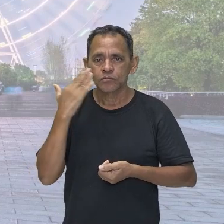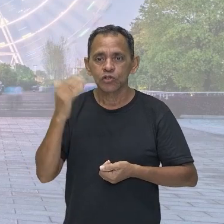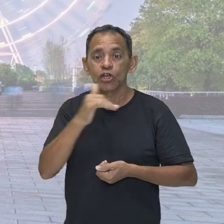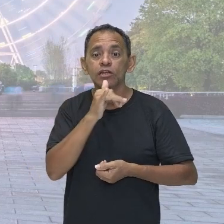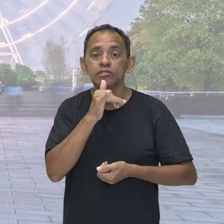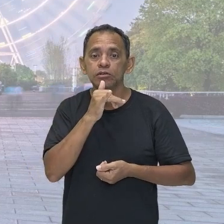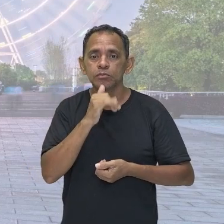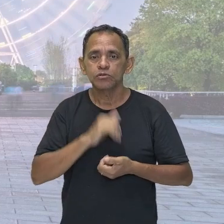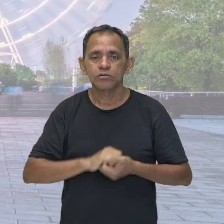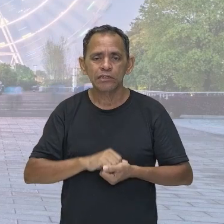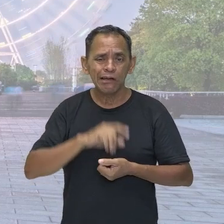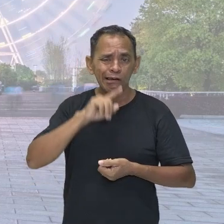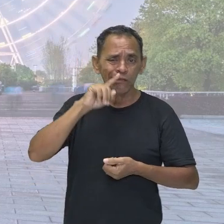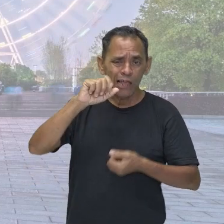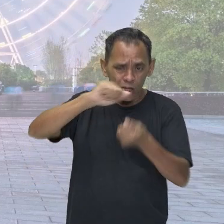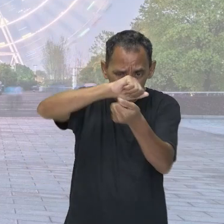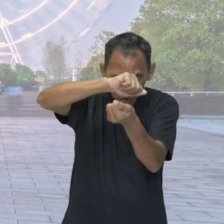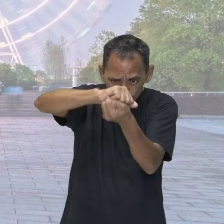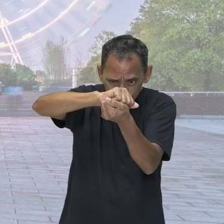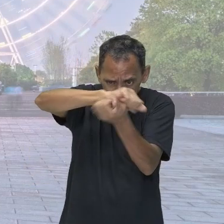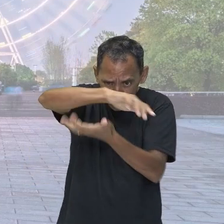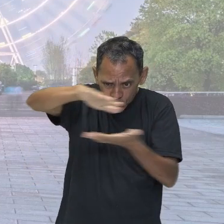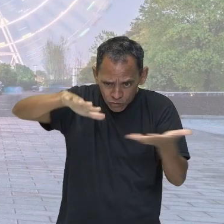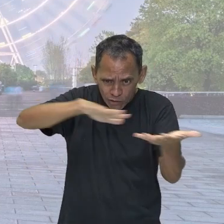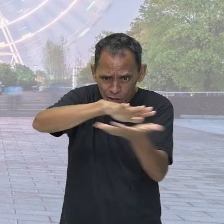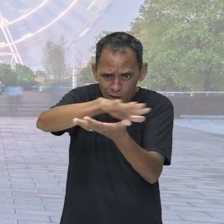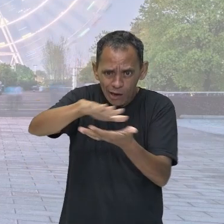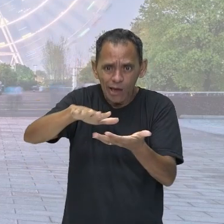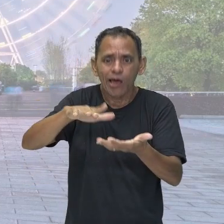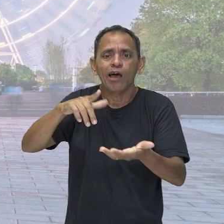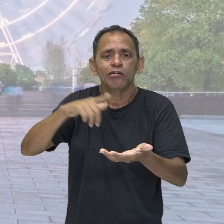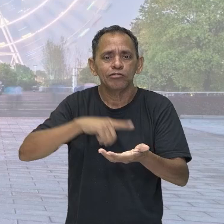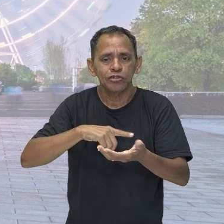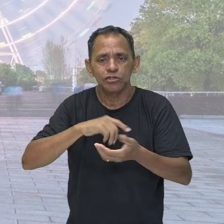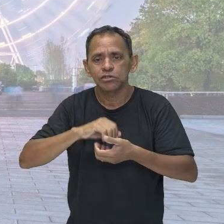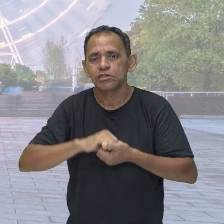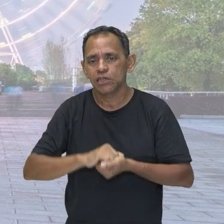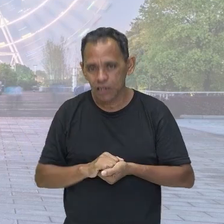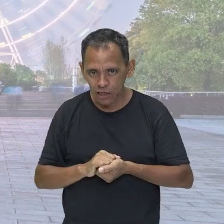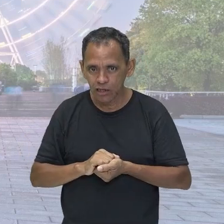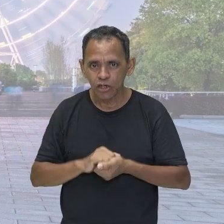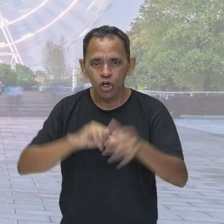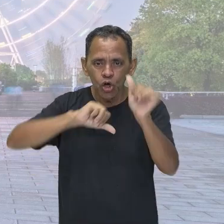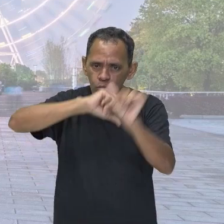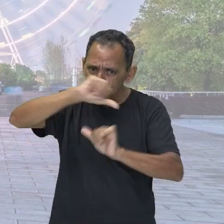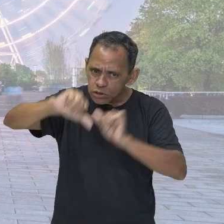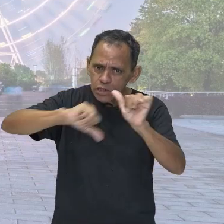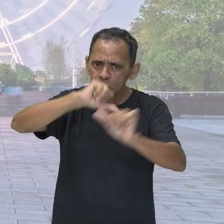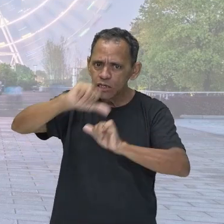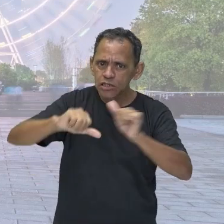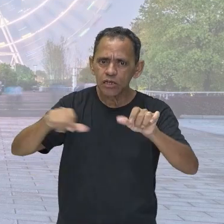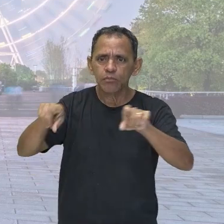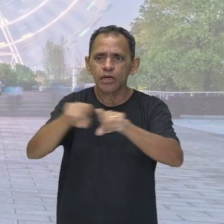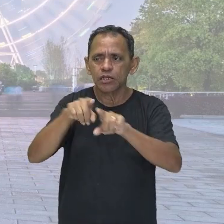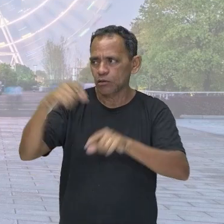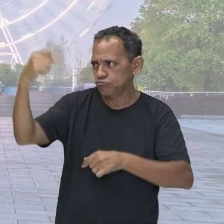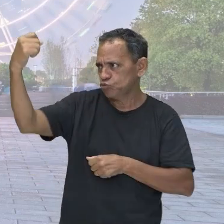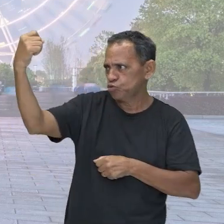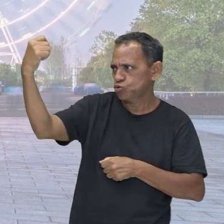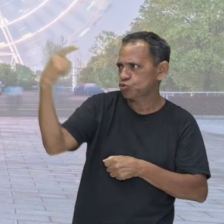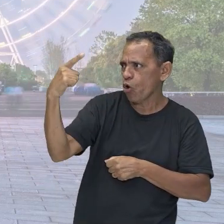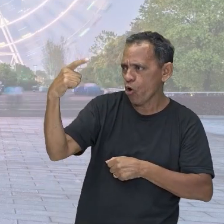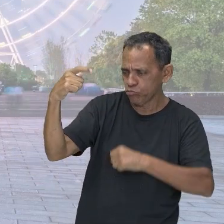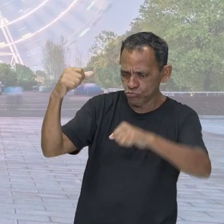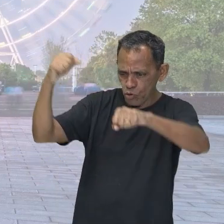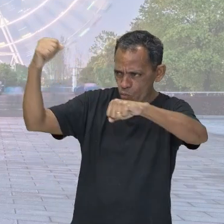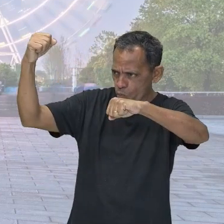explosões que vão fazer uma energia. Essa energia vai se transformar, então, na energia luminosa,